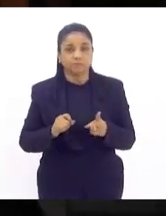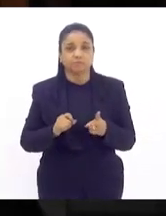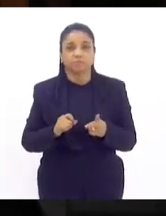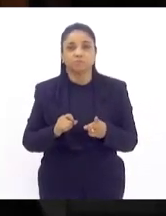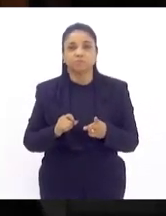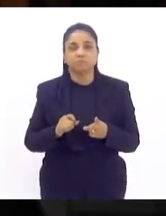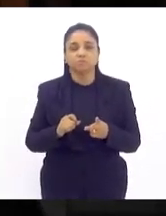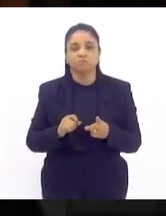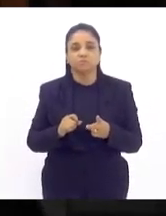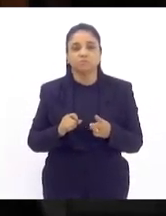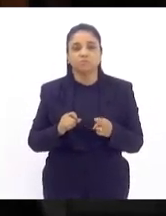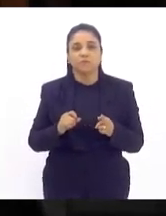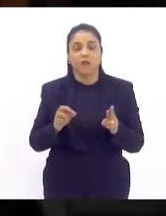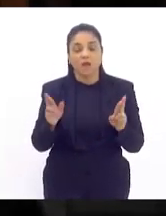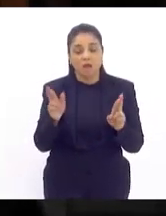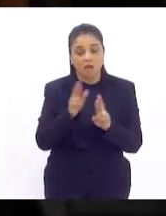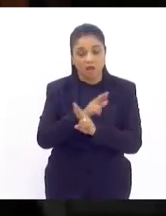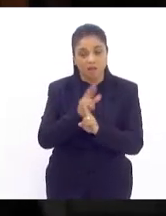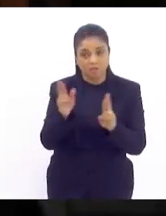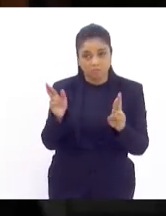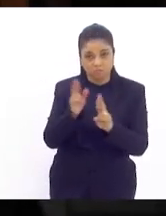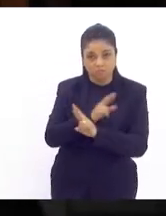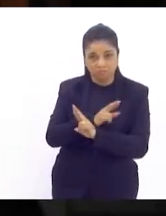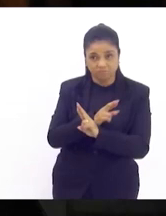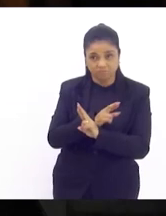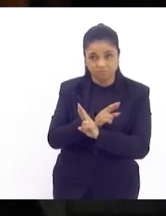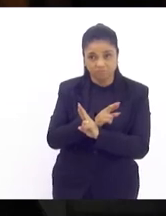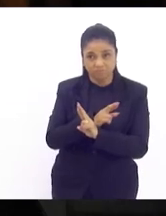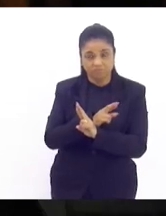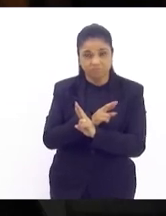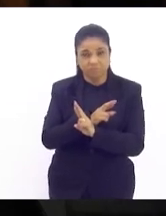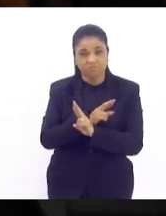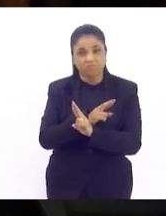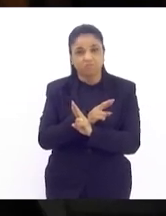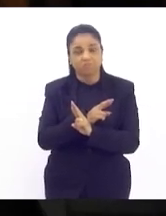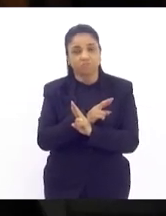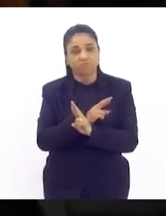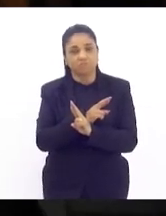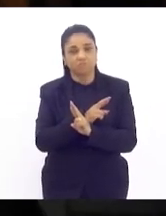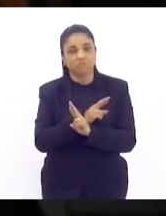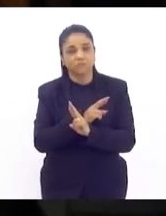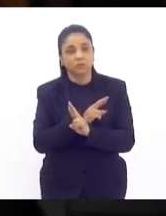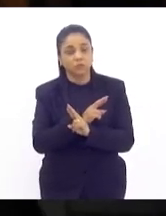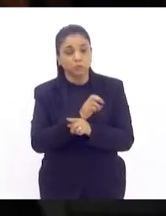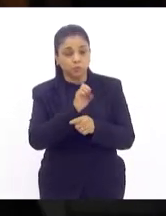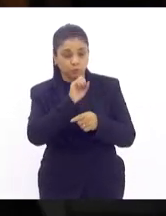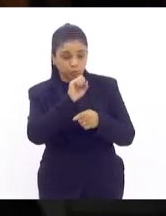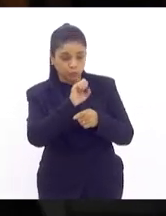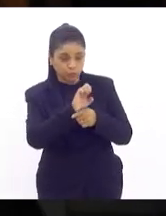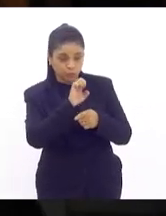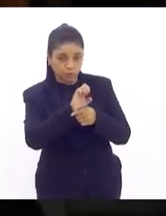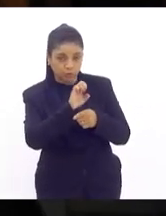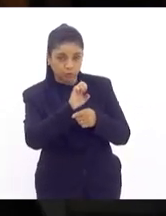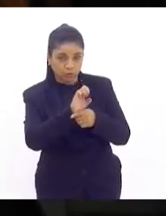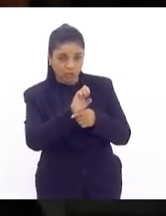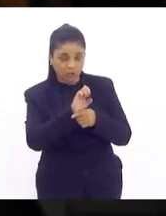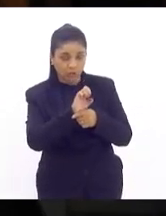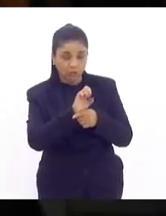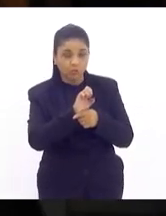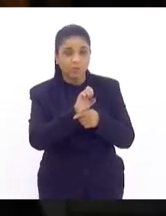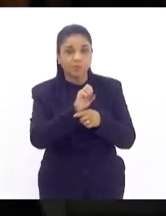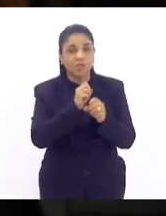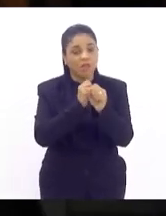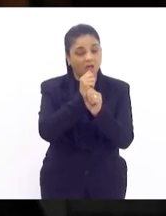entre o potencial que o estado carreca em cada ano